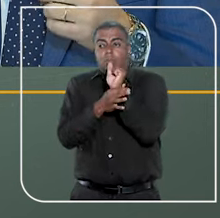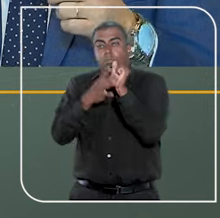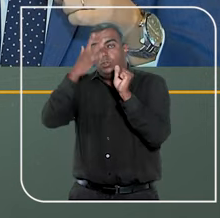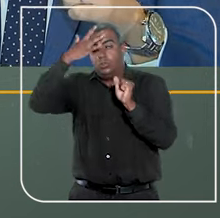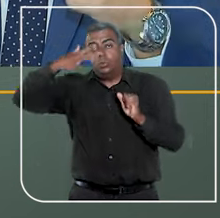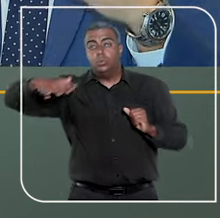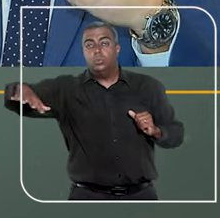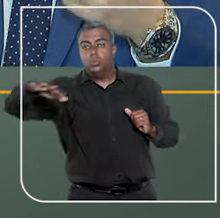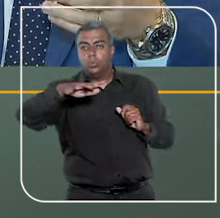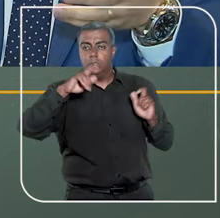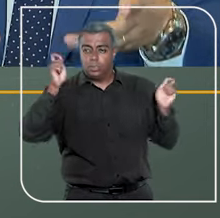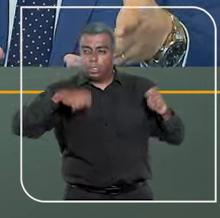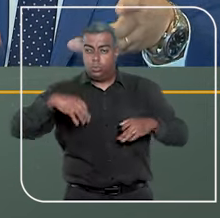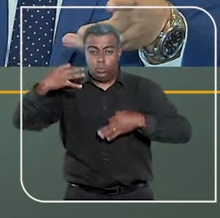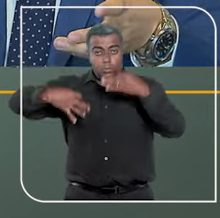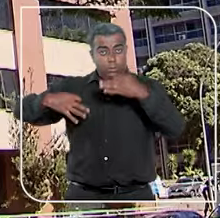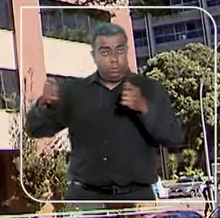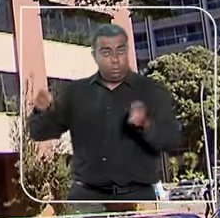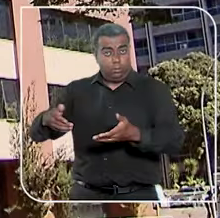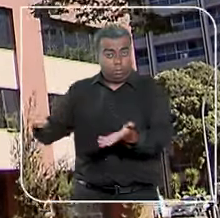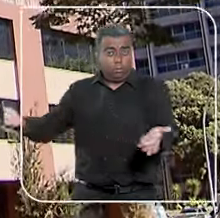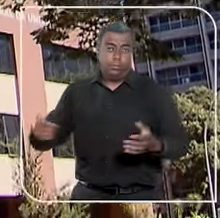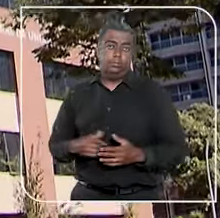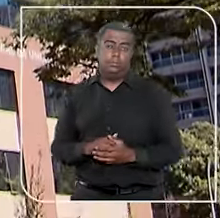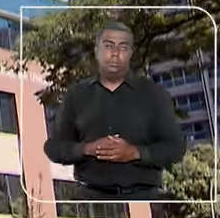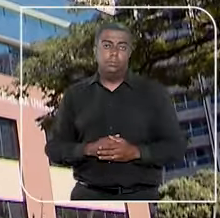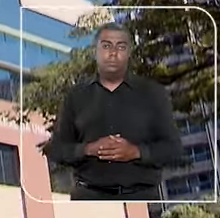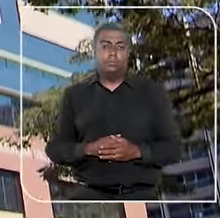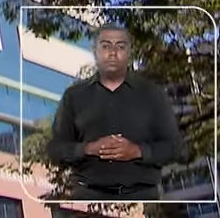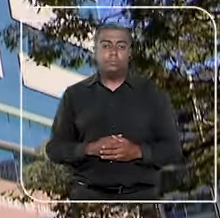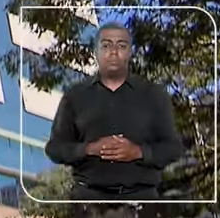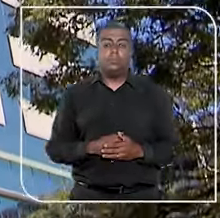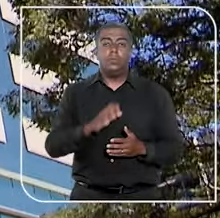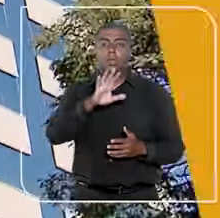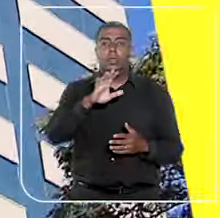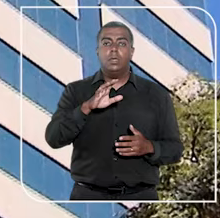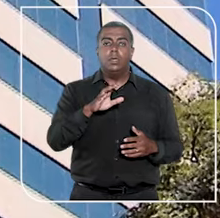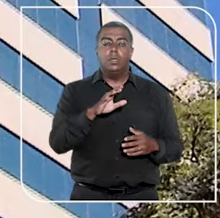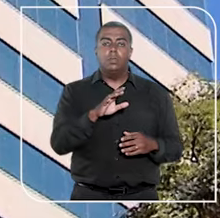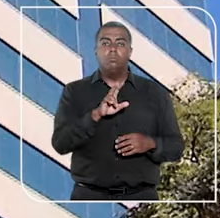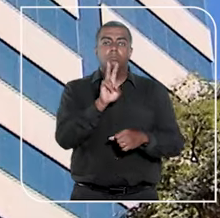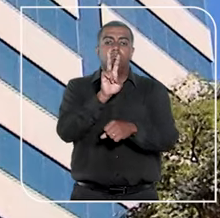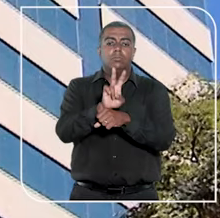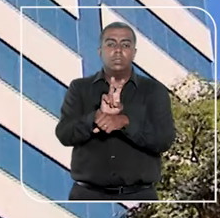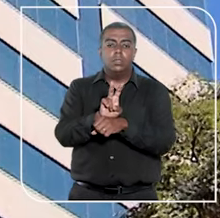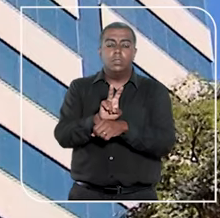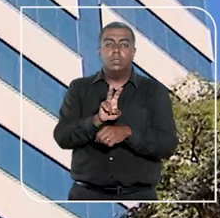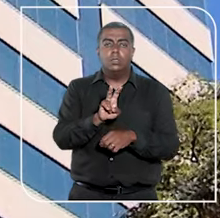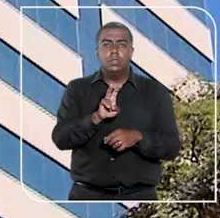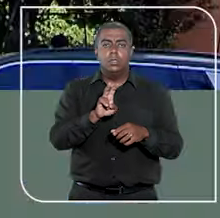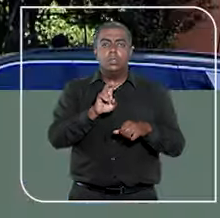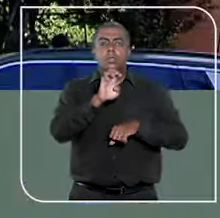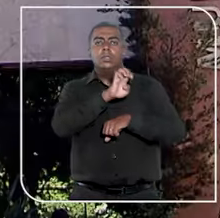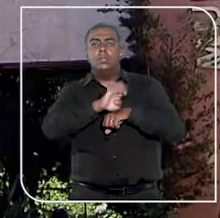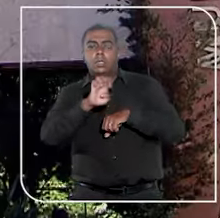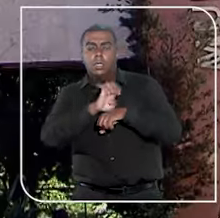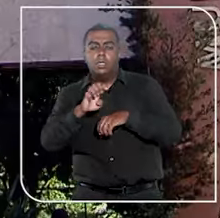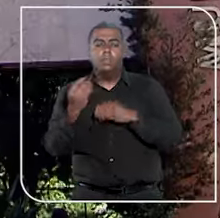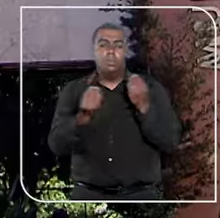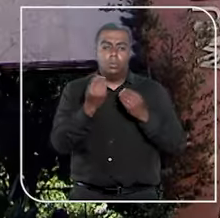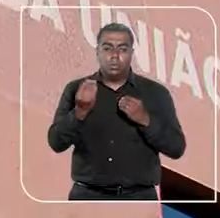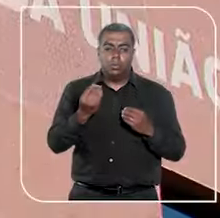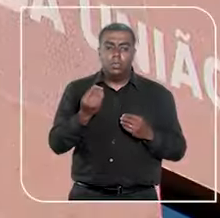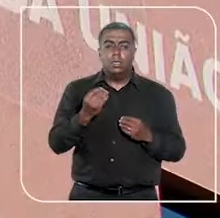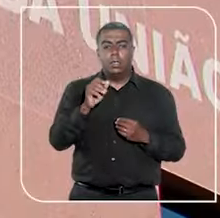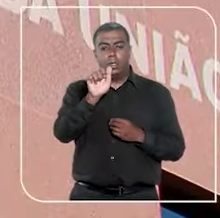população, uma efetivação de uma justiça. E quem faz a defesa do Estado em juízo? Caberá à Advocacia Geral da União